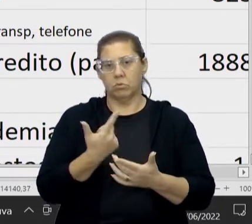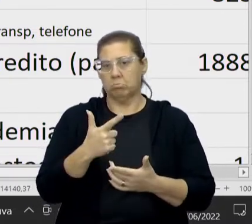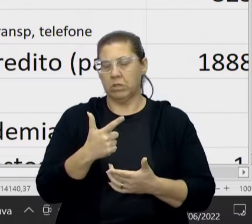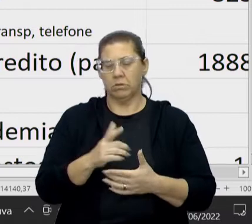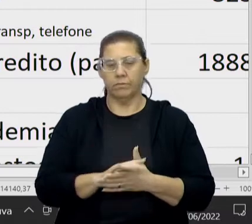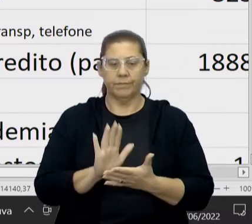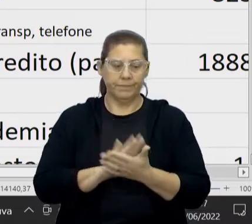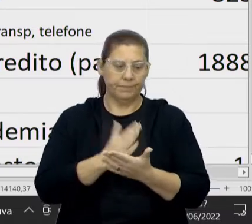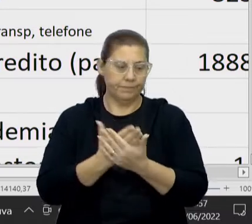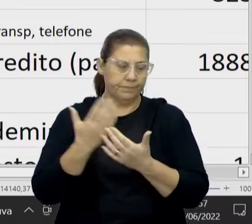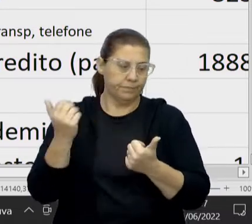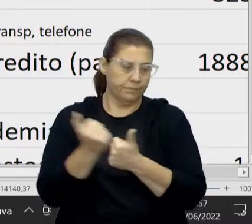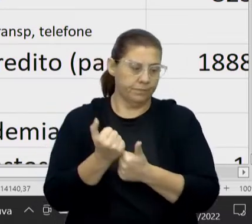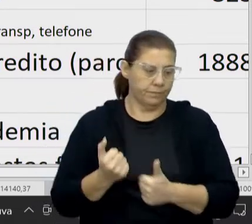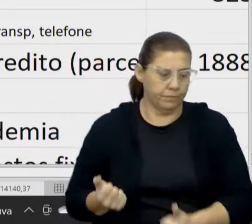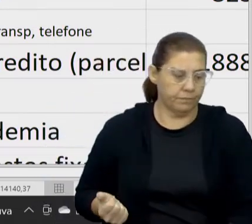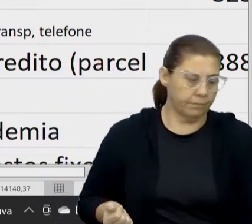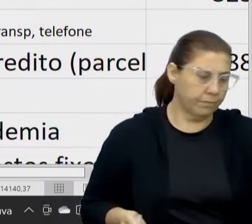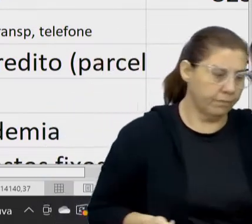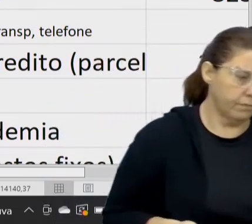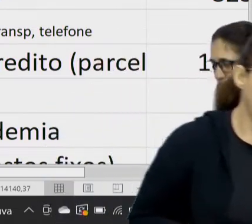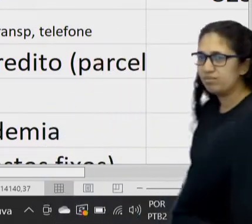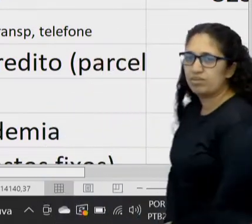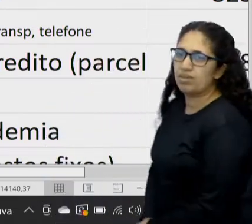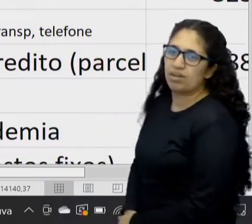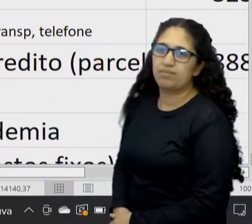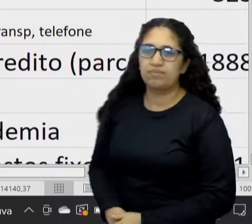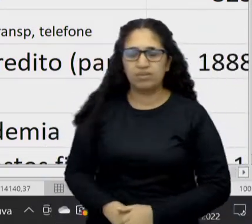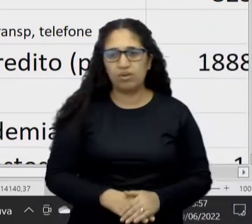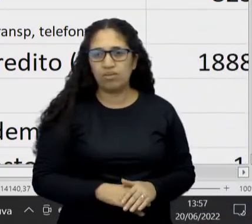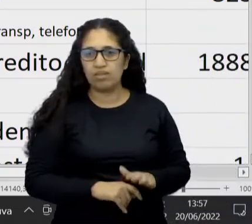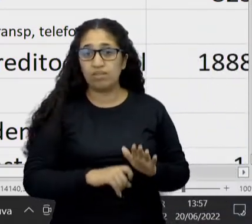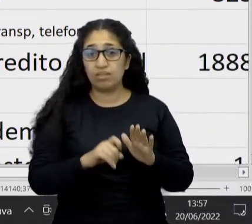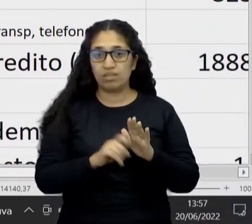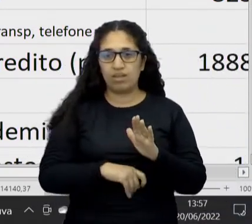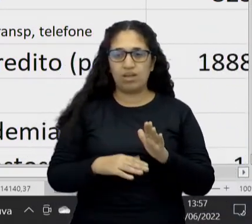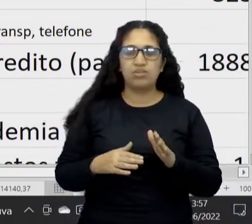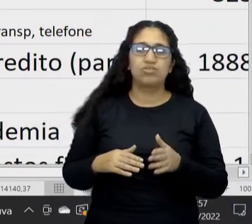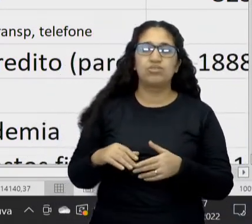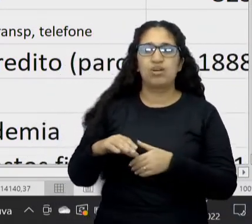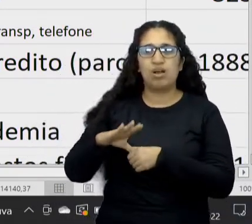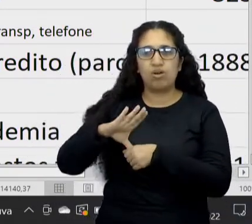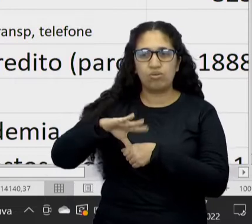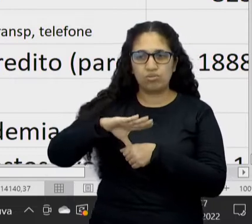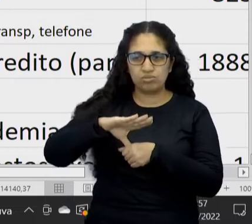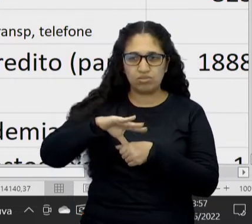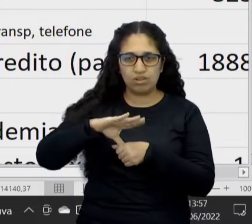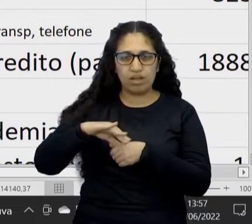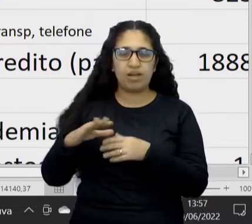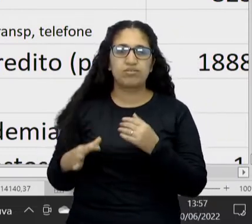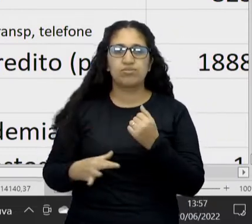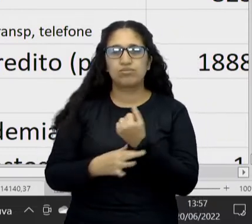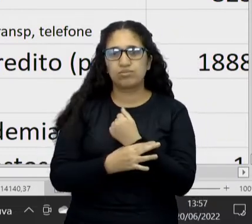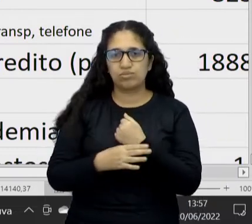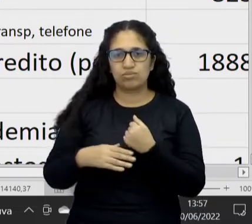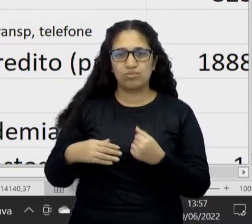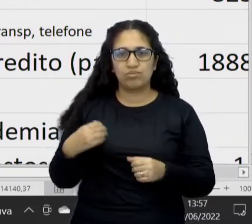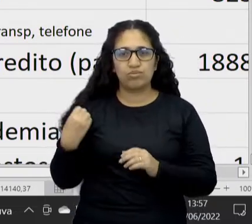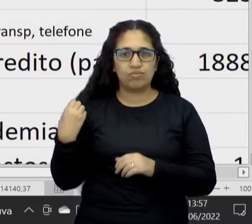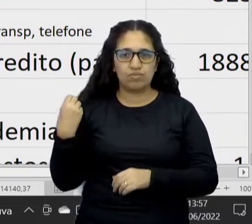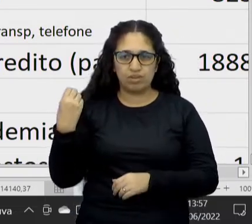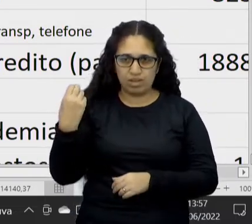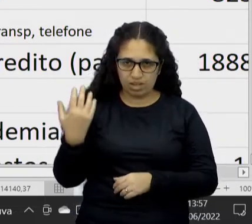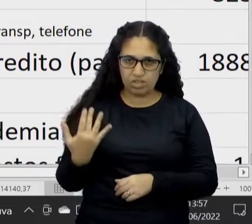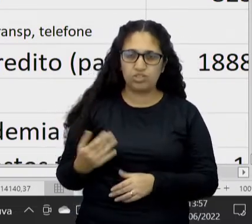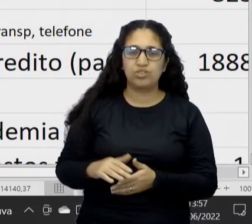Perfeito, então. Então com taxa consular, seguro viagem, exame médico e passagem aérea, lembrando que só está a passagem de ida,